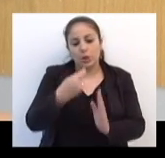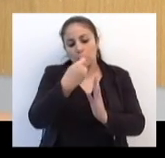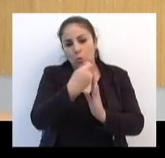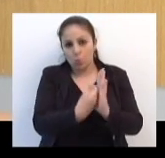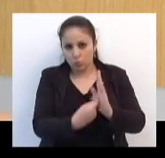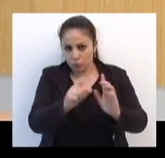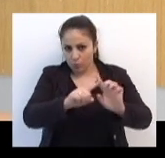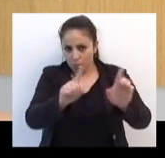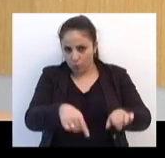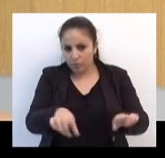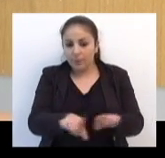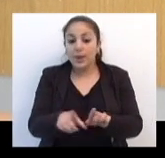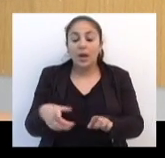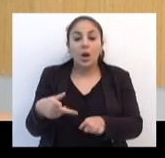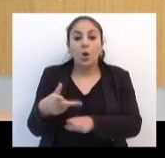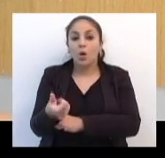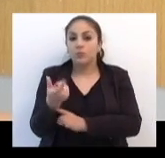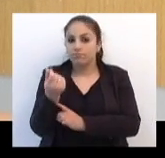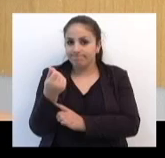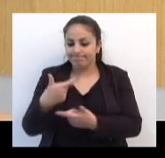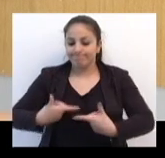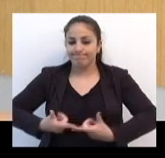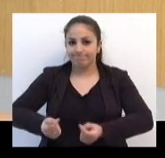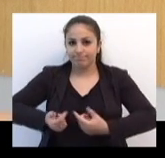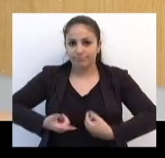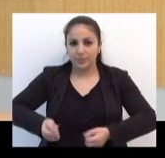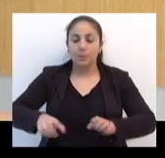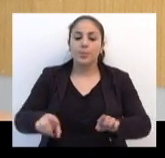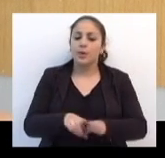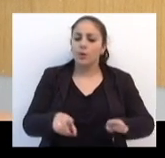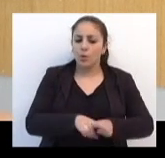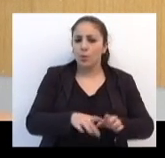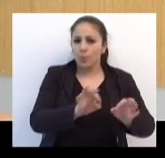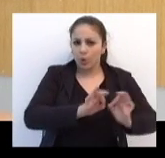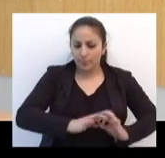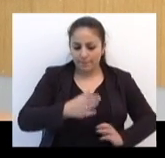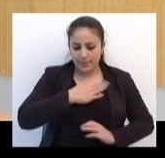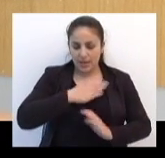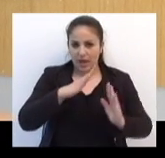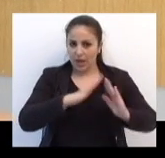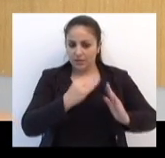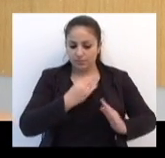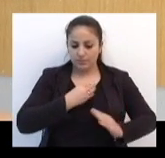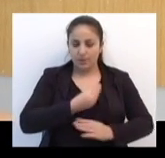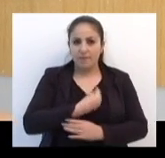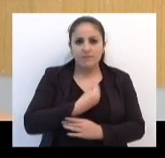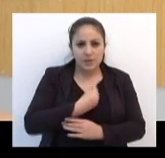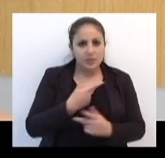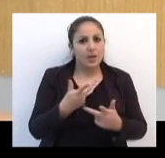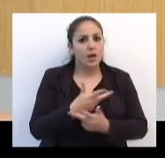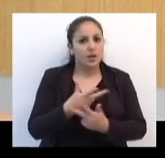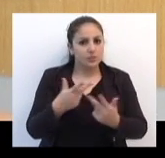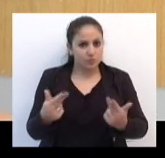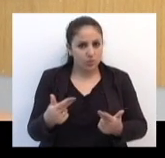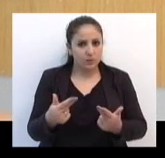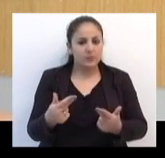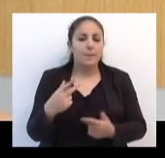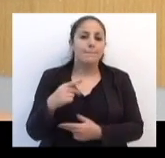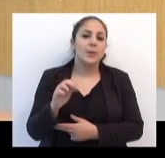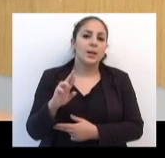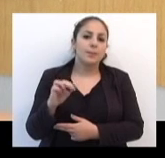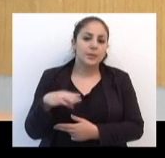públicos e cortes no orçamento. O programa Minha Casa Minha Vida e as emendas parlamentares também